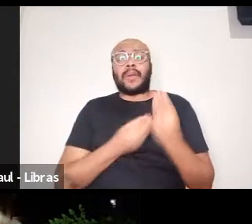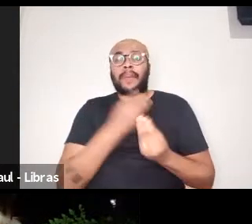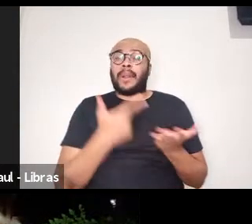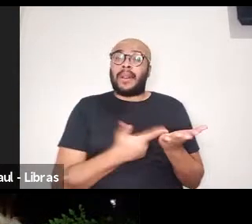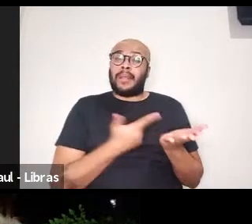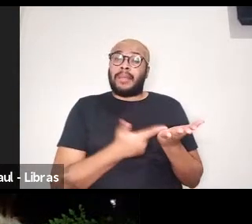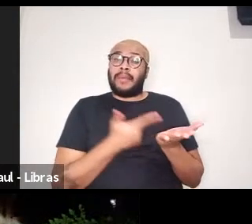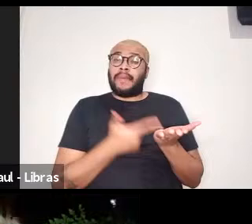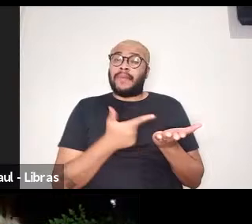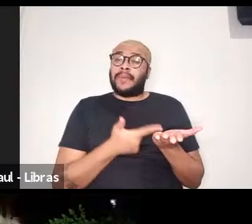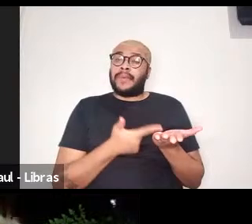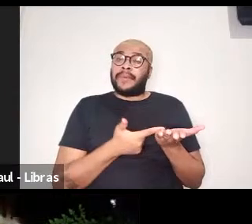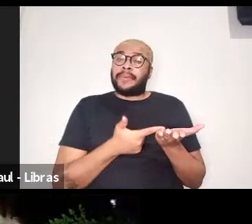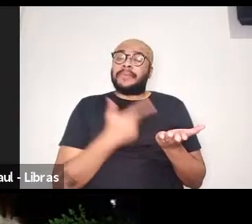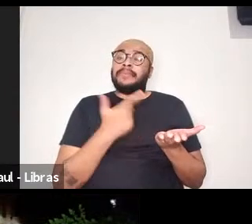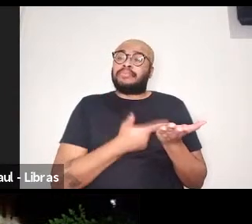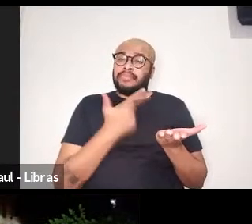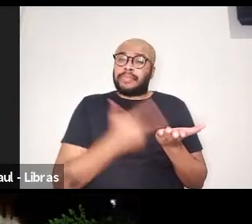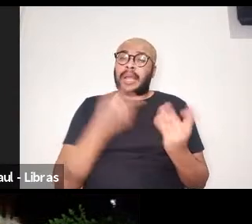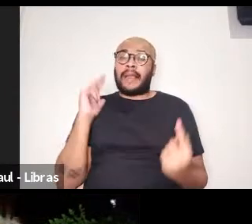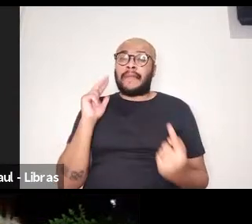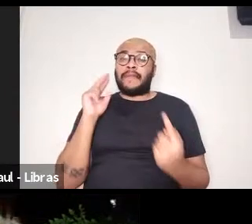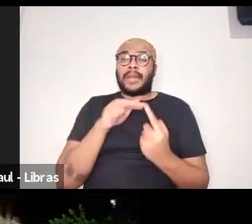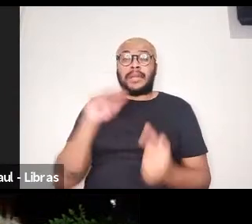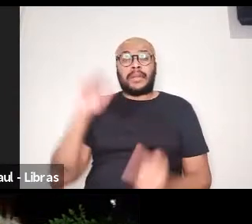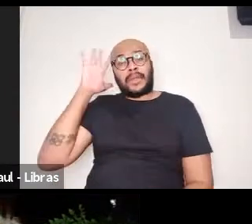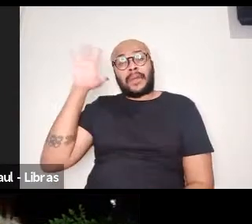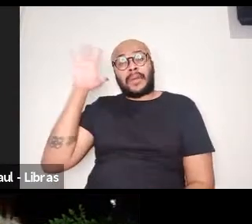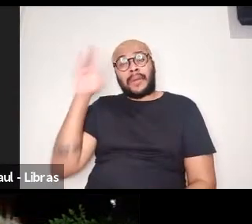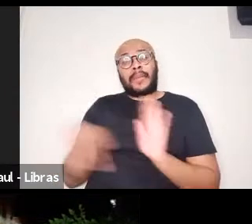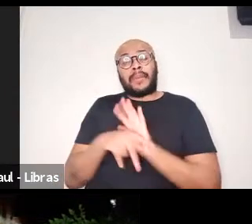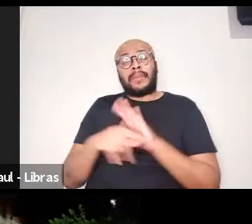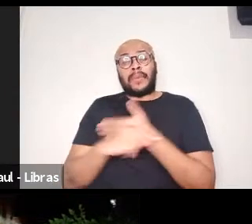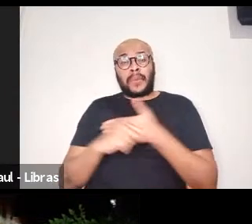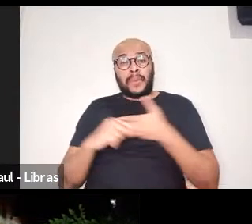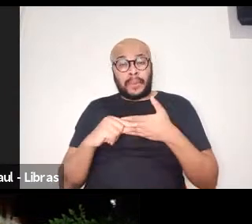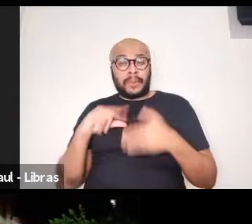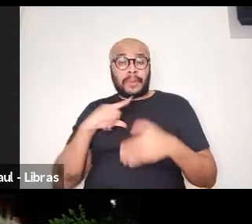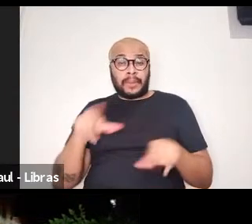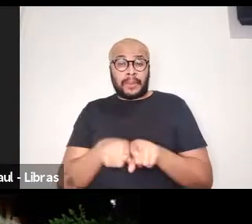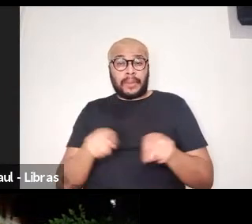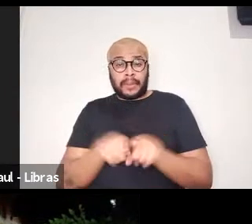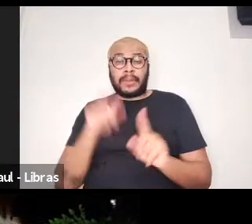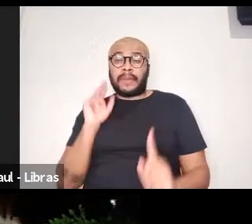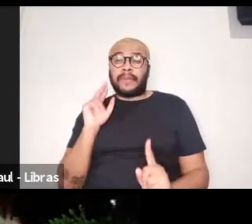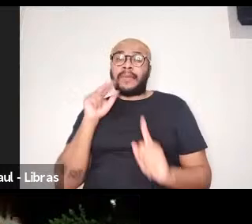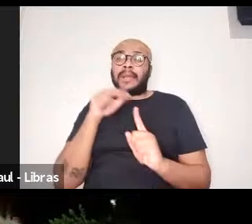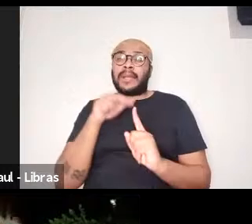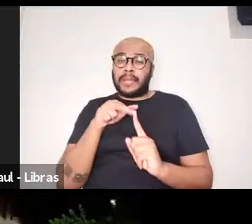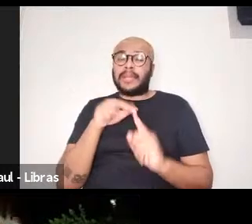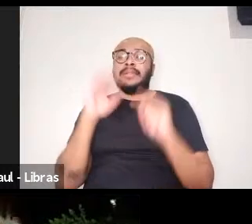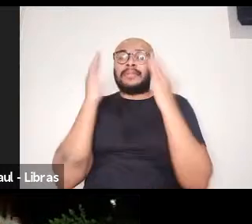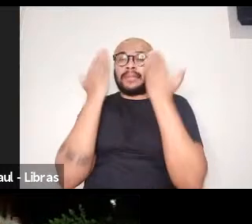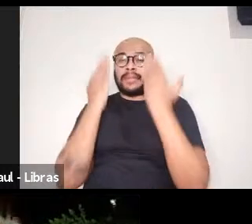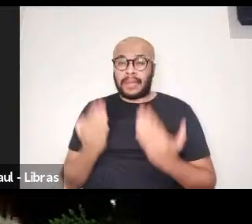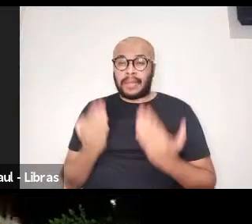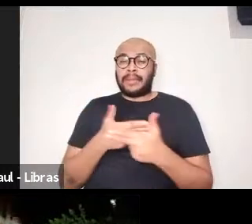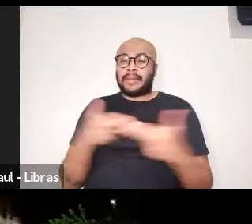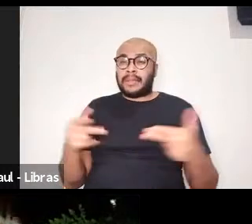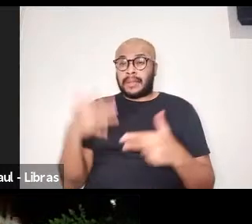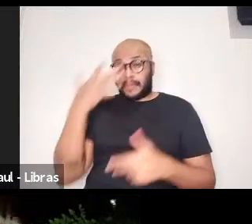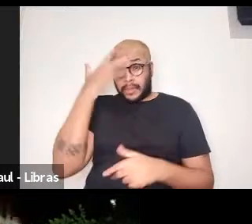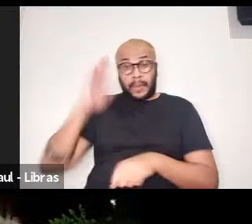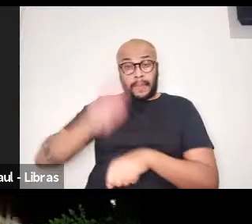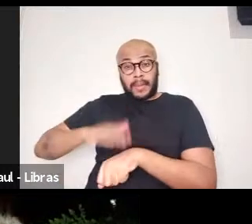a partir do referencial teórico do autor e a partir do referencial de análise do resenhador